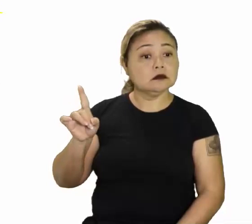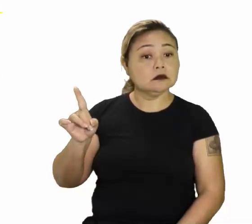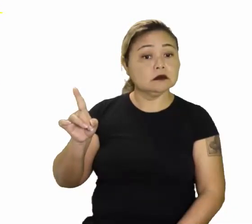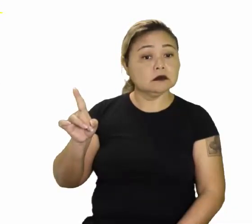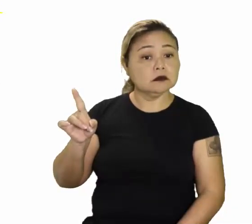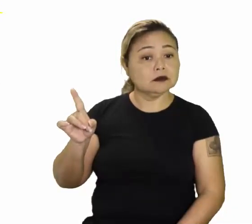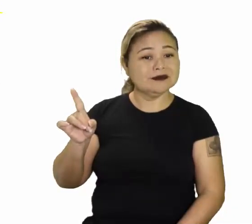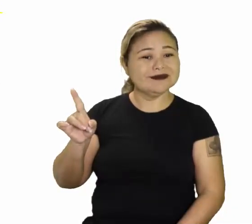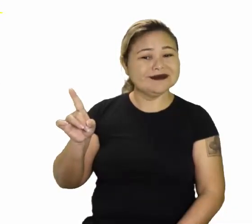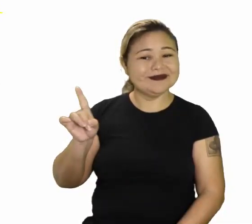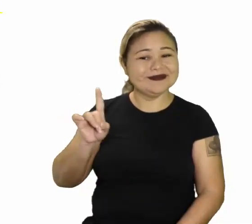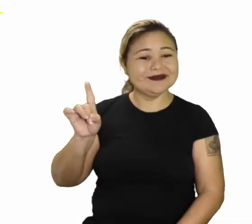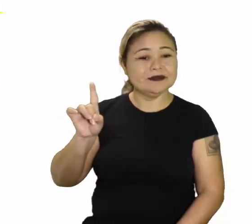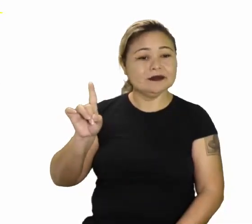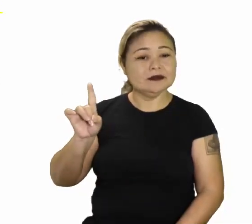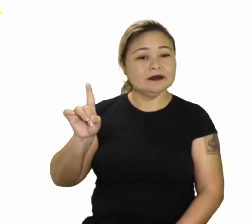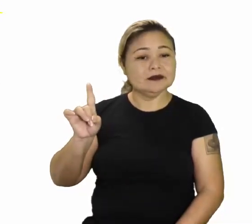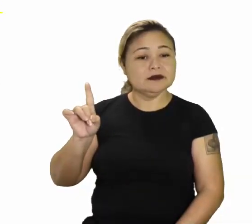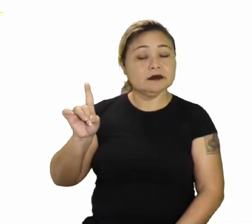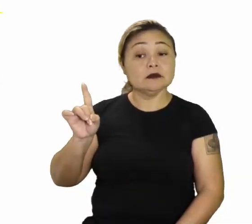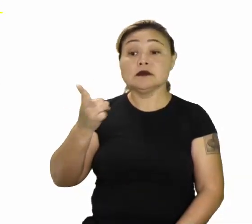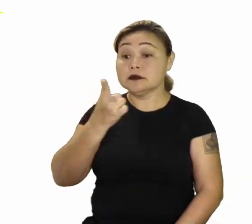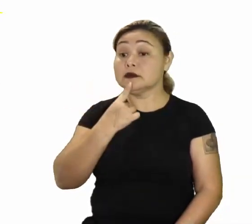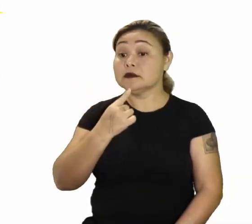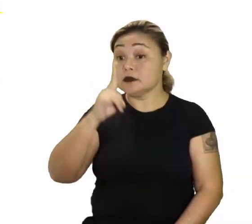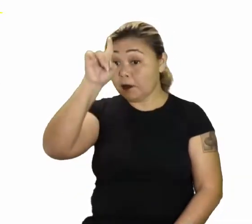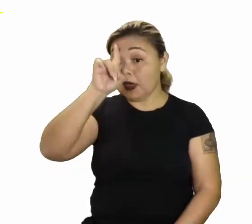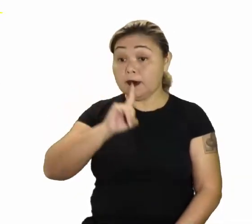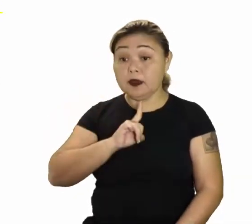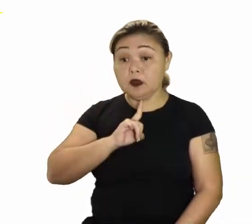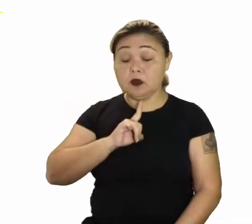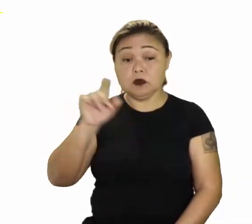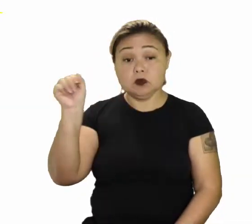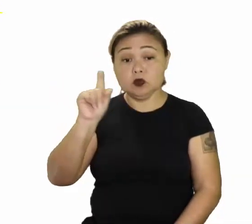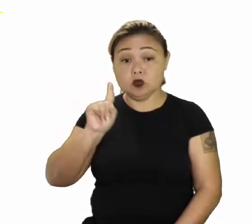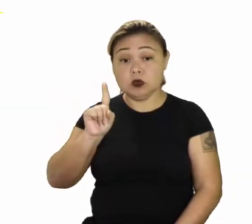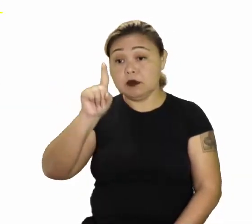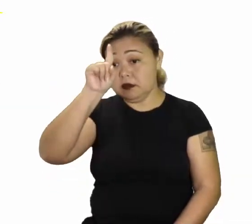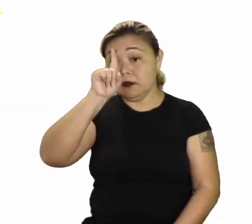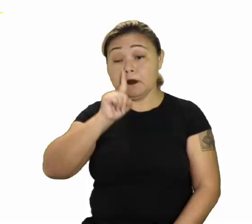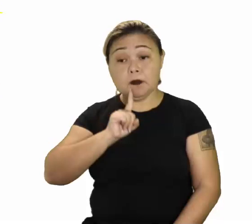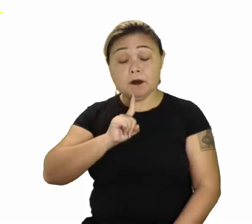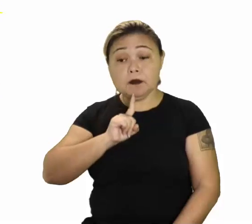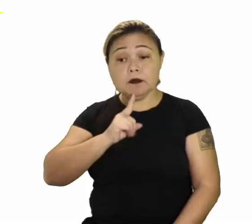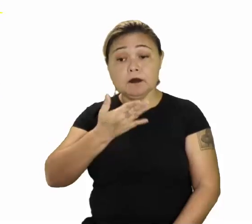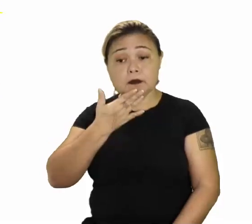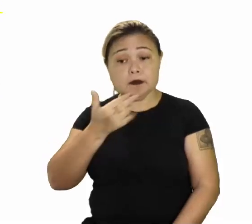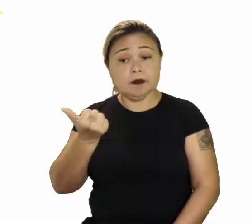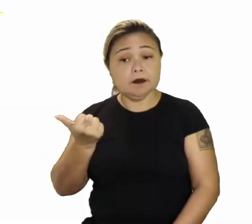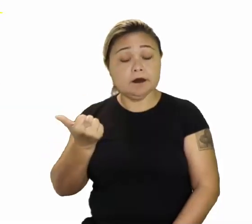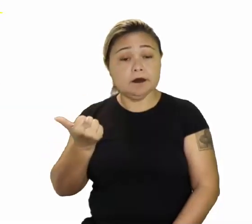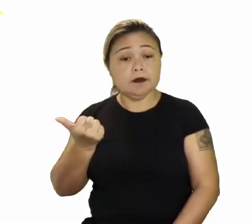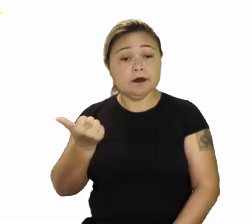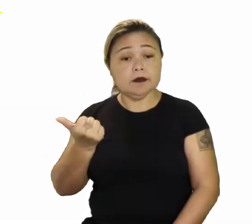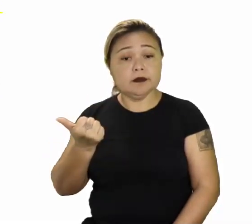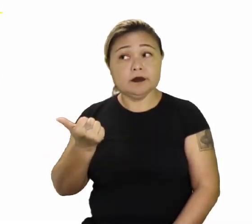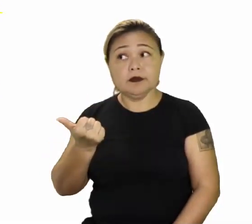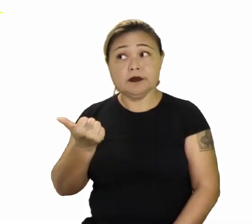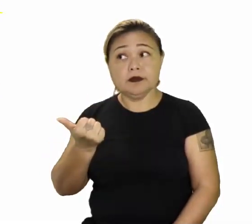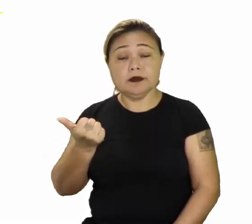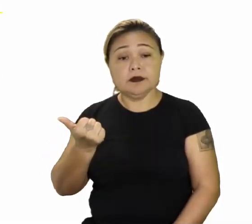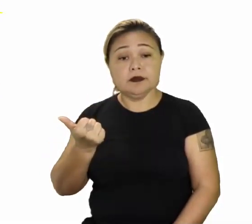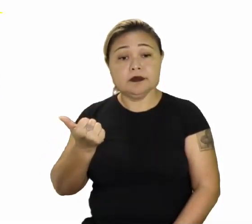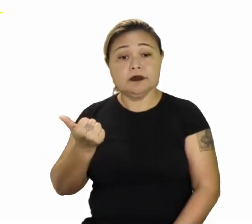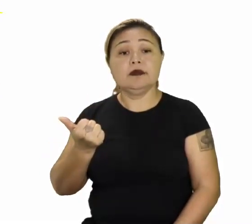Retardadice. Retardadice. Bota logo o amarelo. A gente já sabe que o amarelo funciona. É? É. Aí, ó.